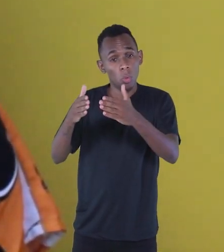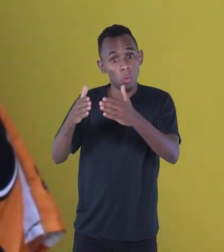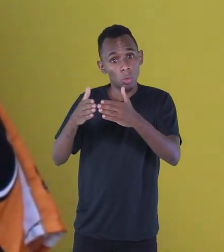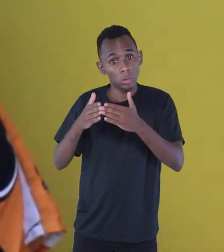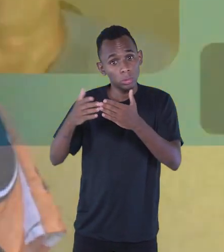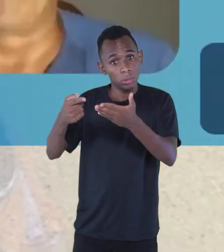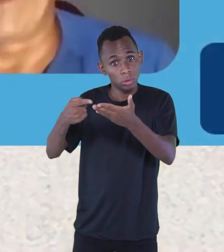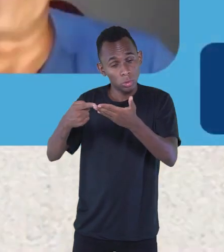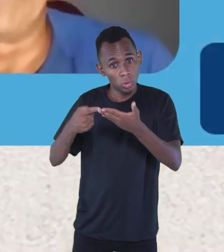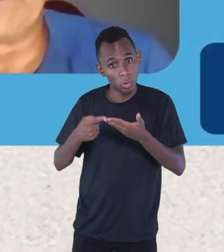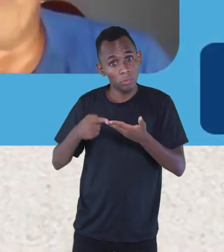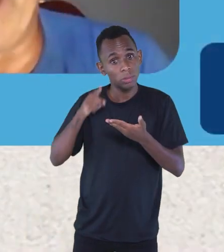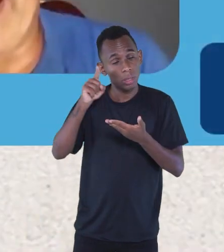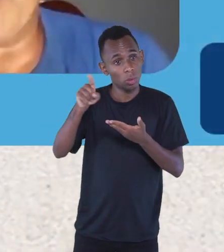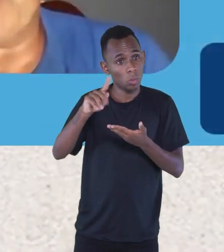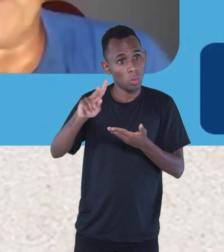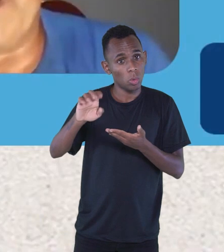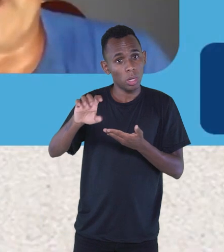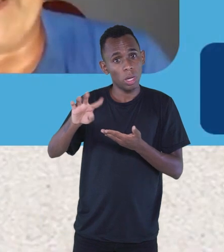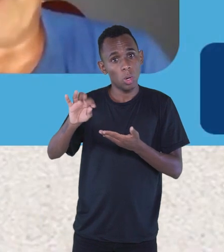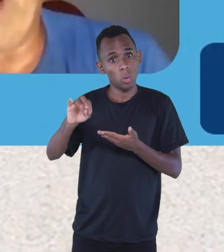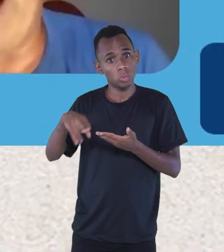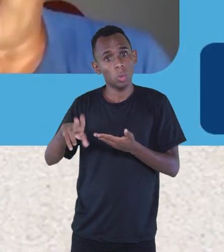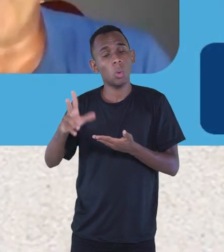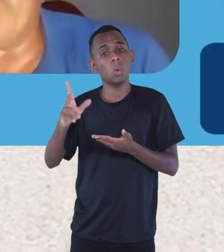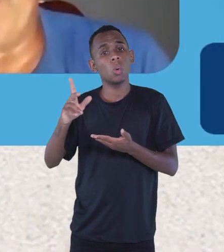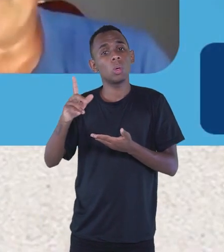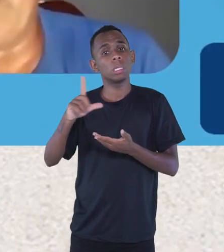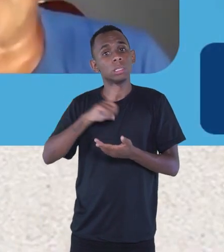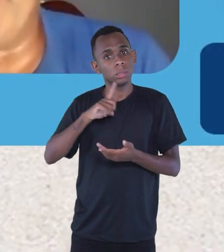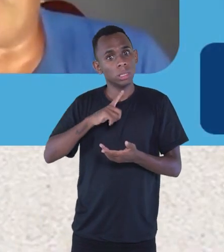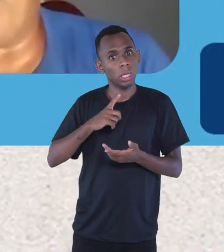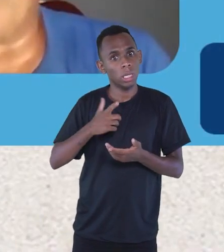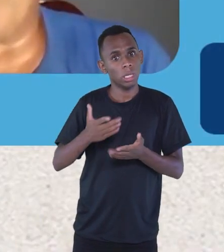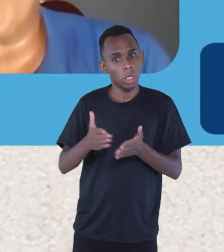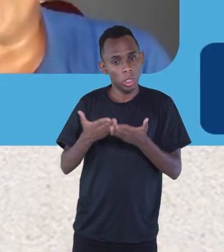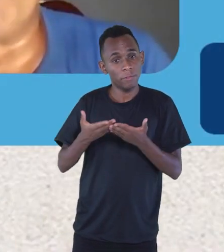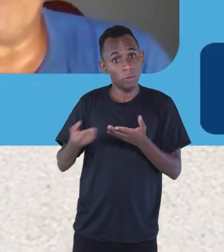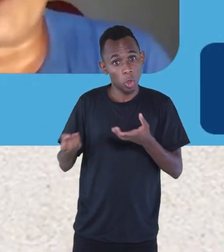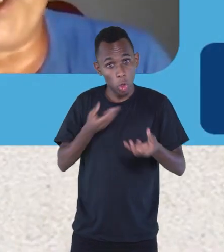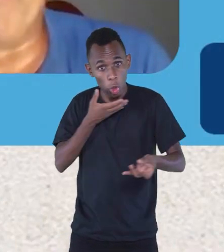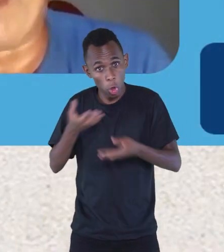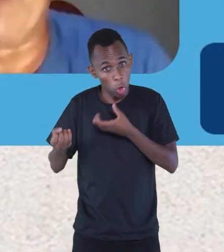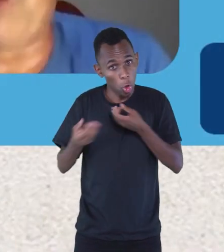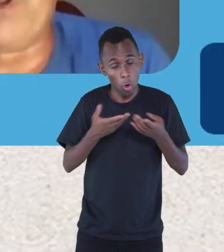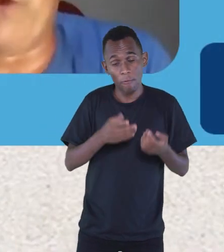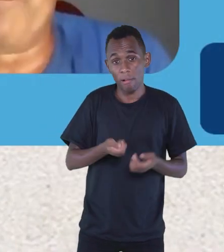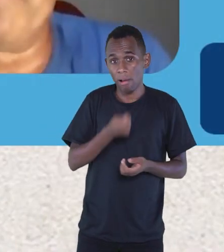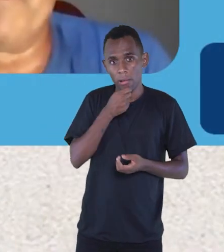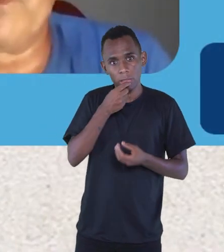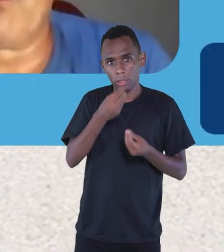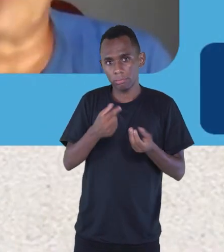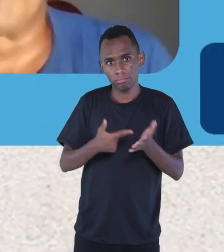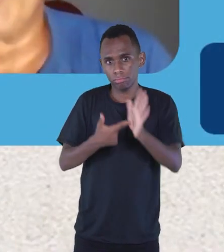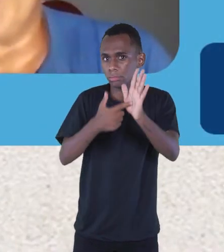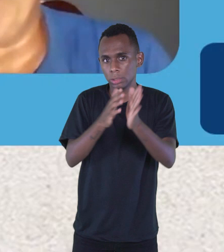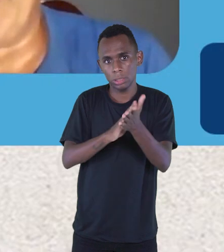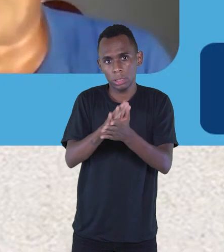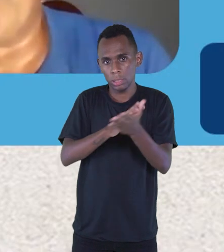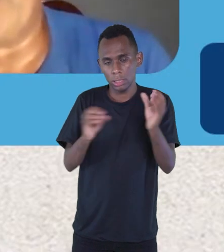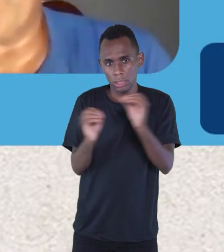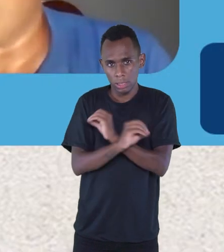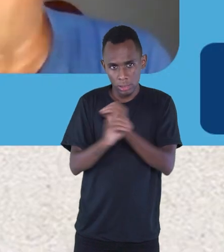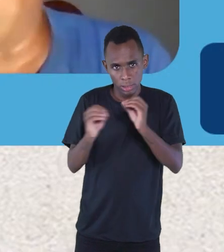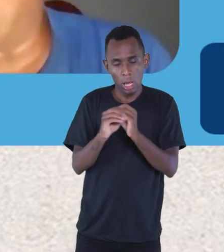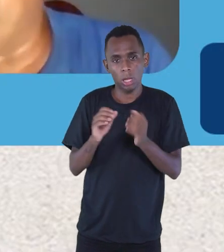Inclusive agora eu tenho outros cordéis que estão inéditos ainda, né? Eu tenho a próxima coleção que chama Contos de Irmãos Grimm em Cordel. Contos de